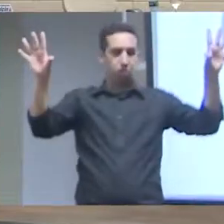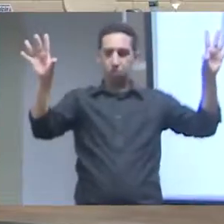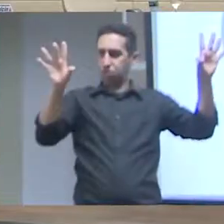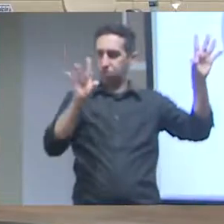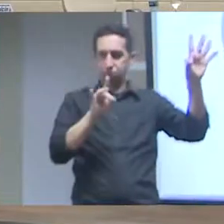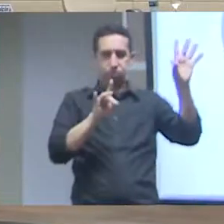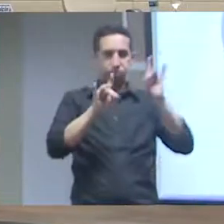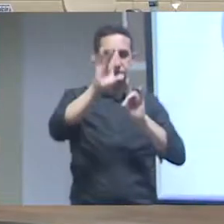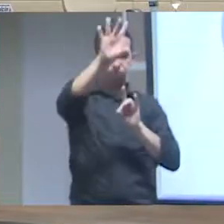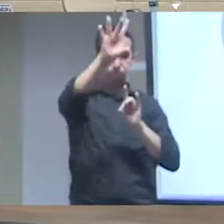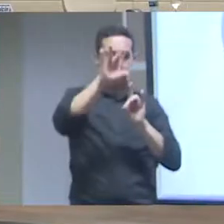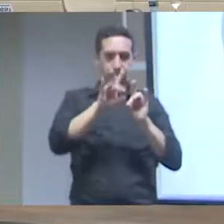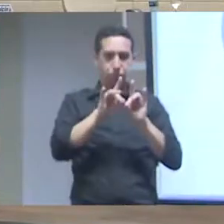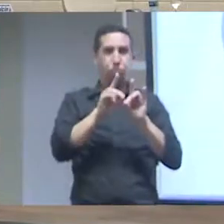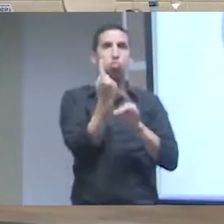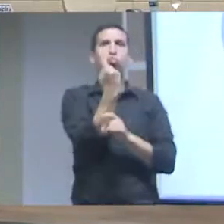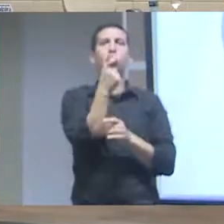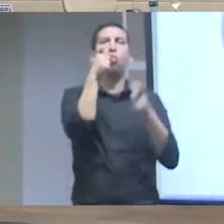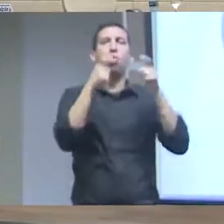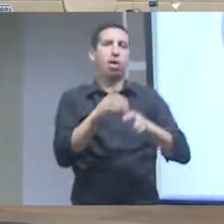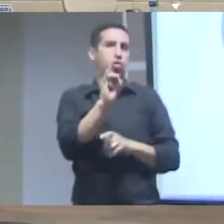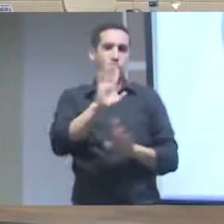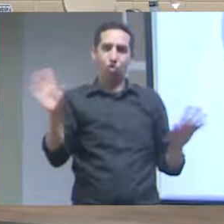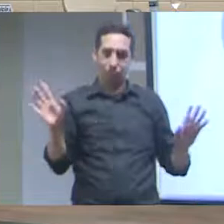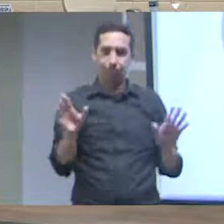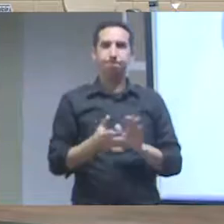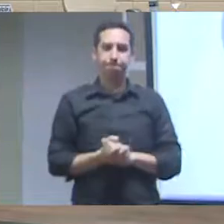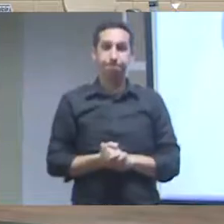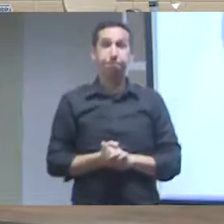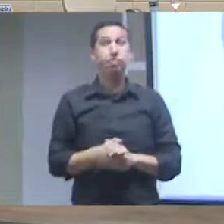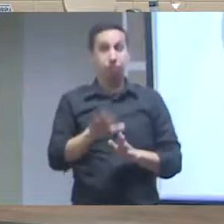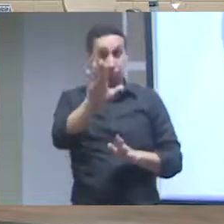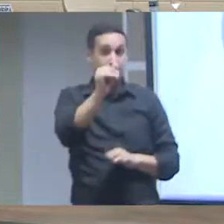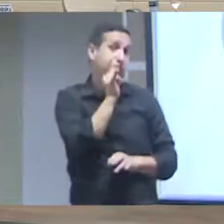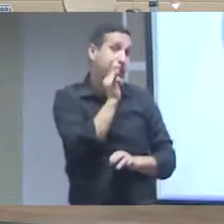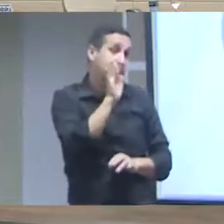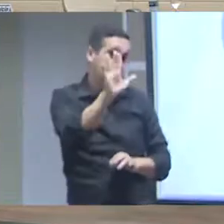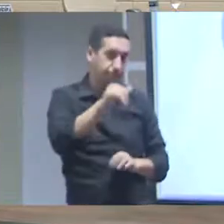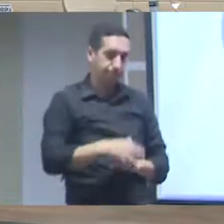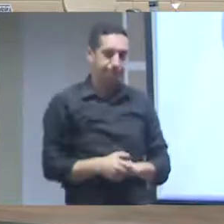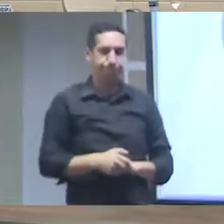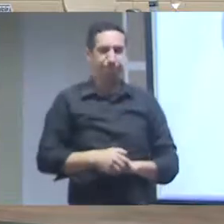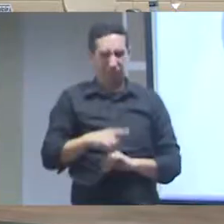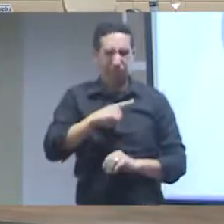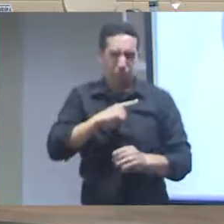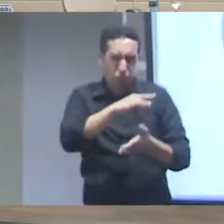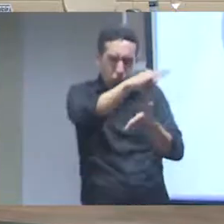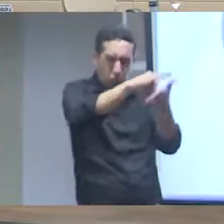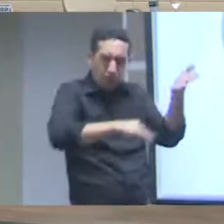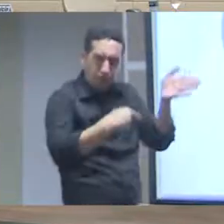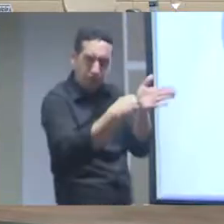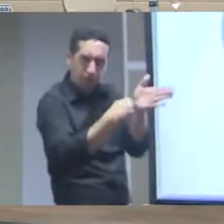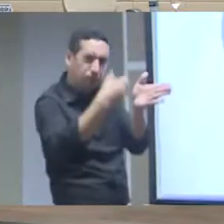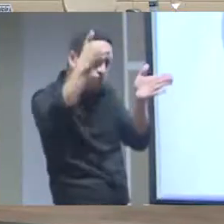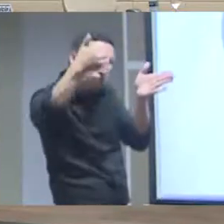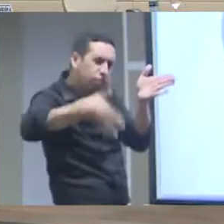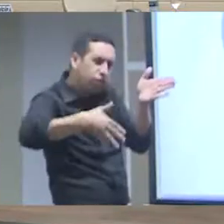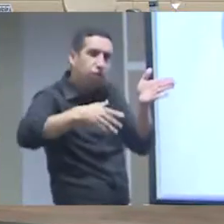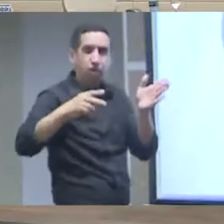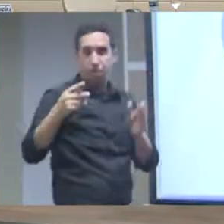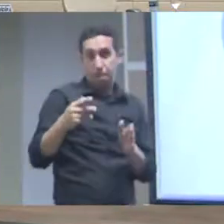bromélias do parque nacional de Itatiaia esse documento ele está aqui nesse contexto porque eu sei que